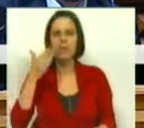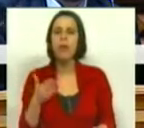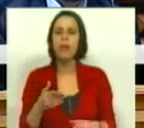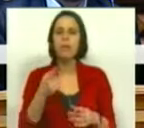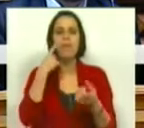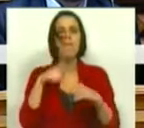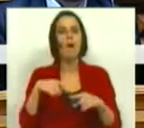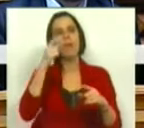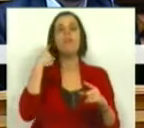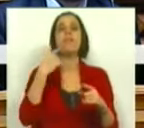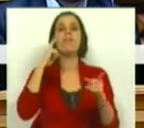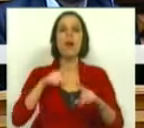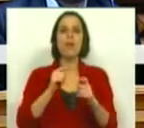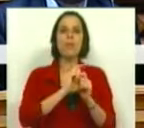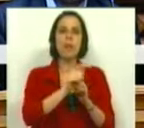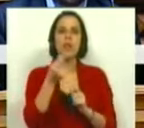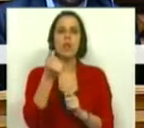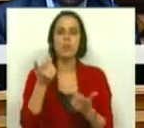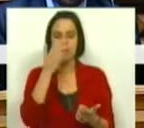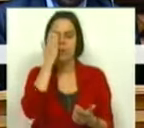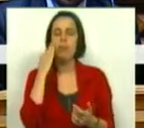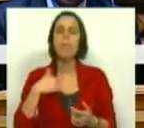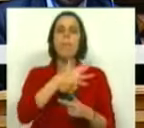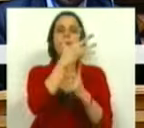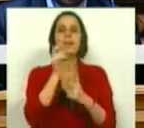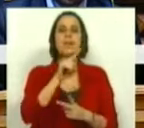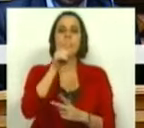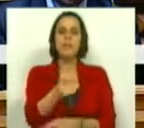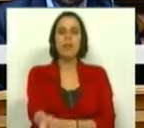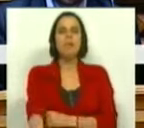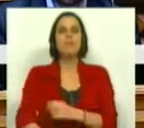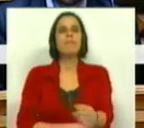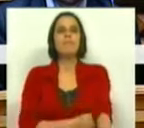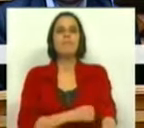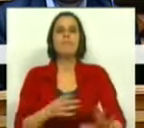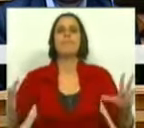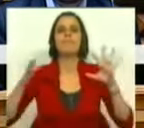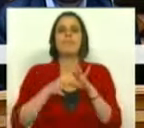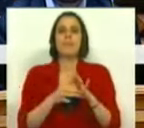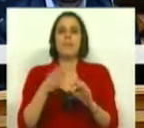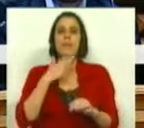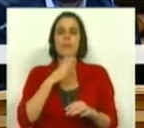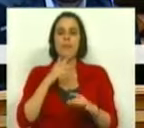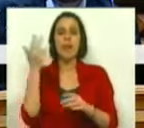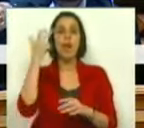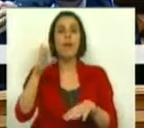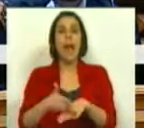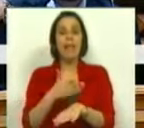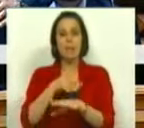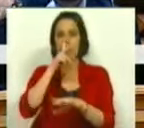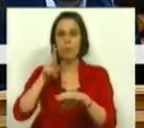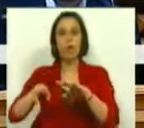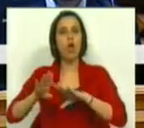a reposição dos subsídios. Uma segunda questão, Sr. Primeiro-Ministro, tem a ver com a suspensão temporária das reformas